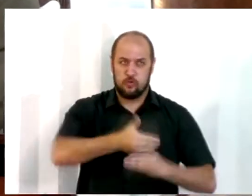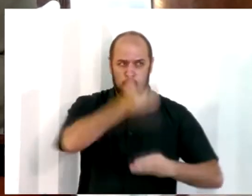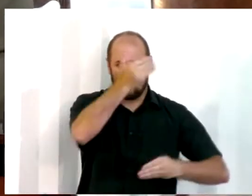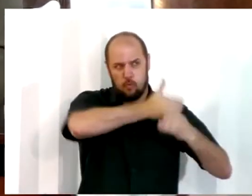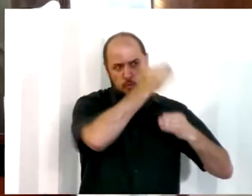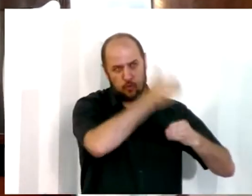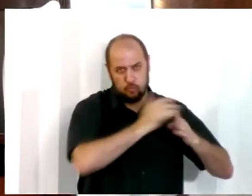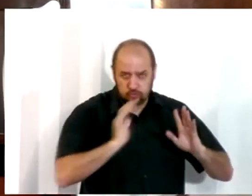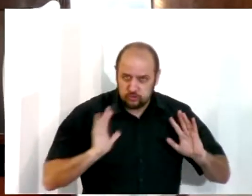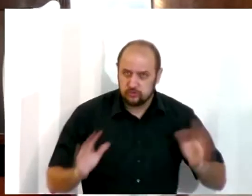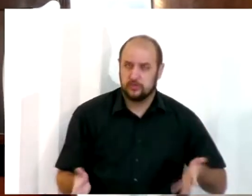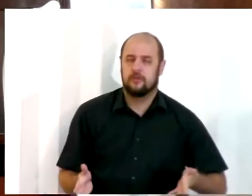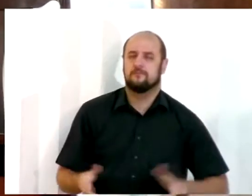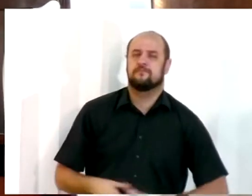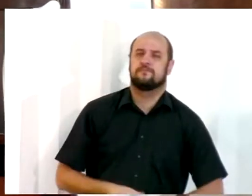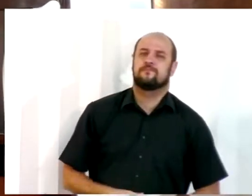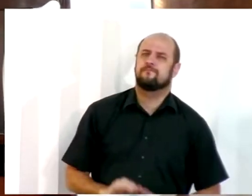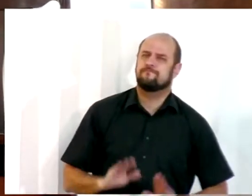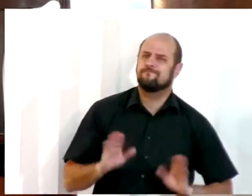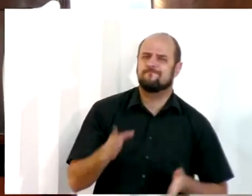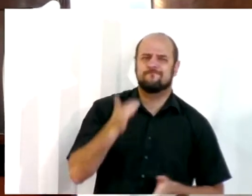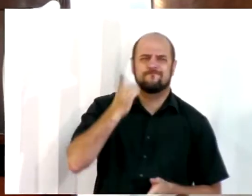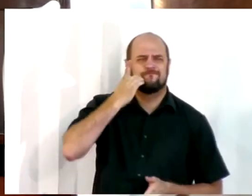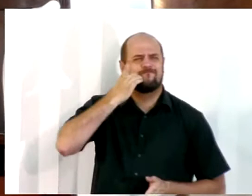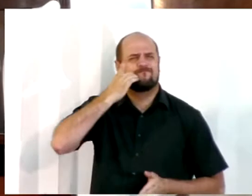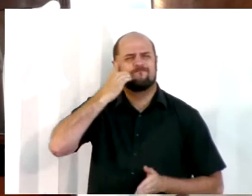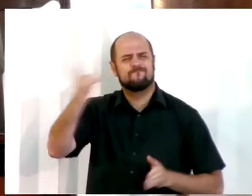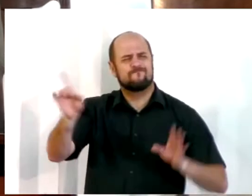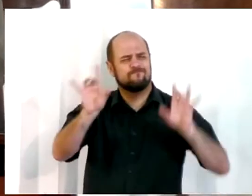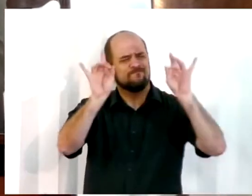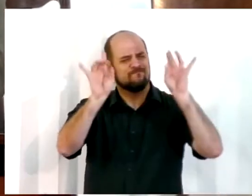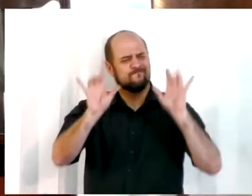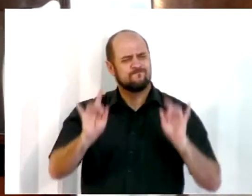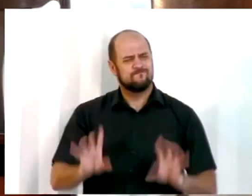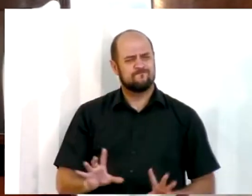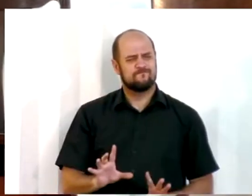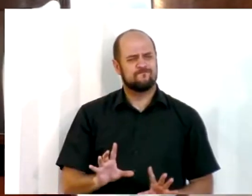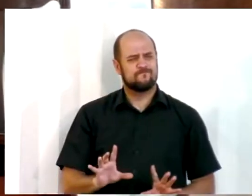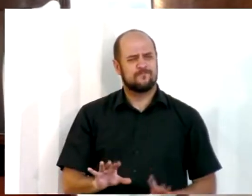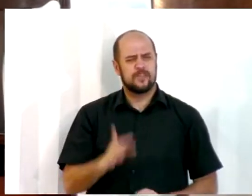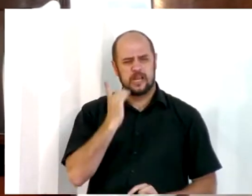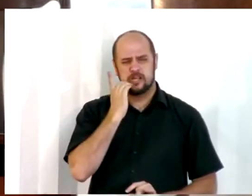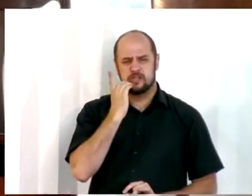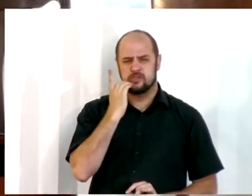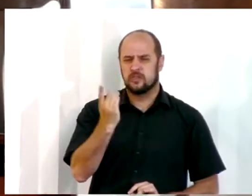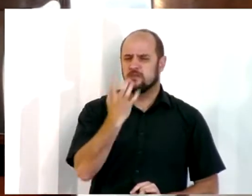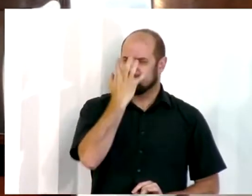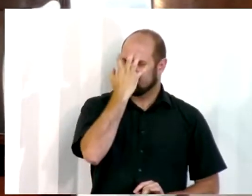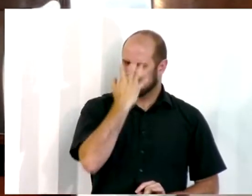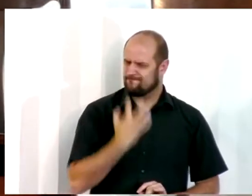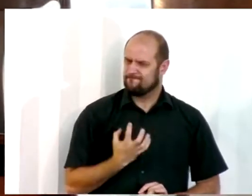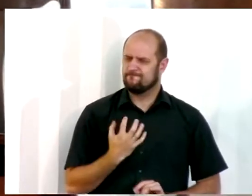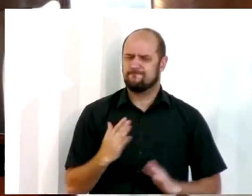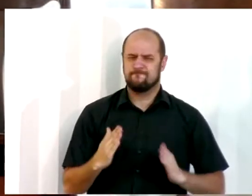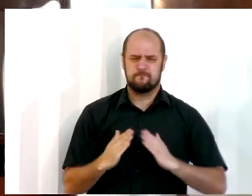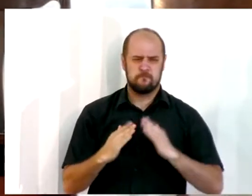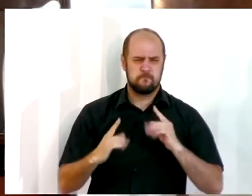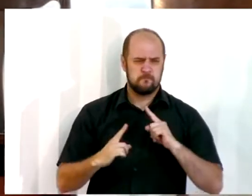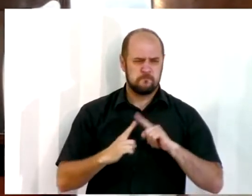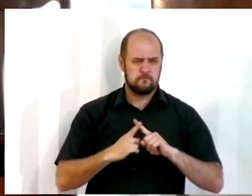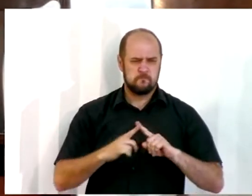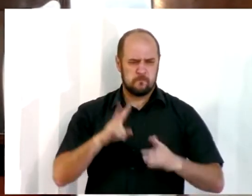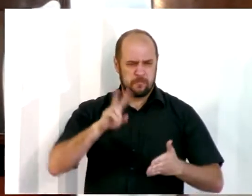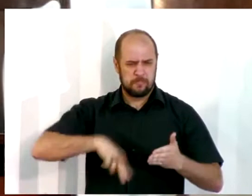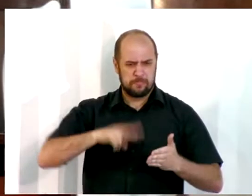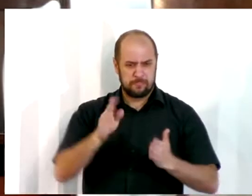e agora há um dia solene naquele lugar. Um dia em que a palavra de Deus será lida diante